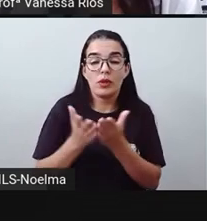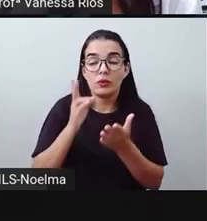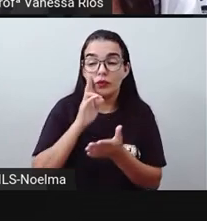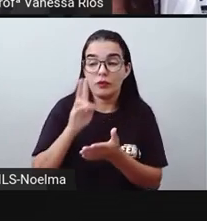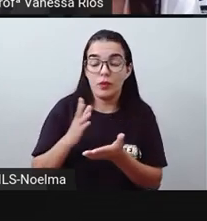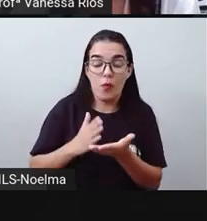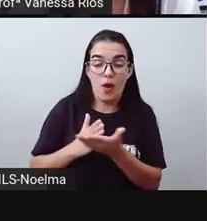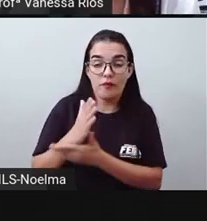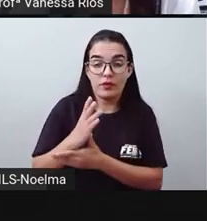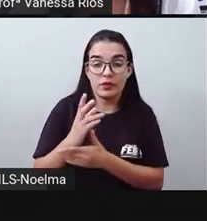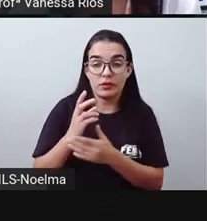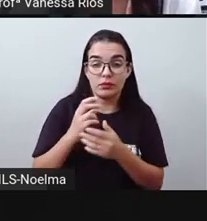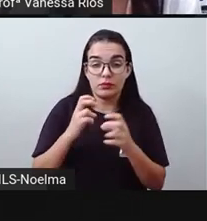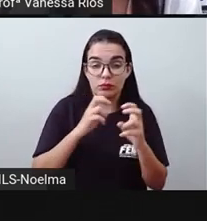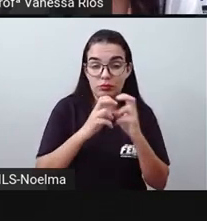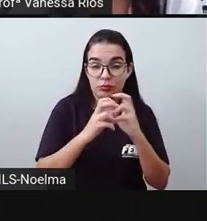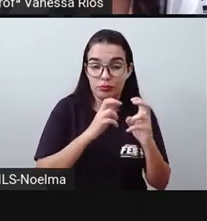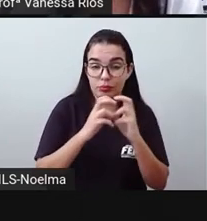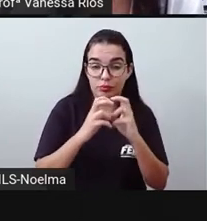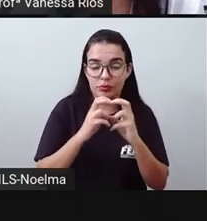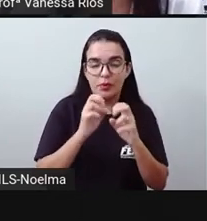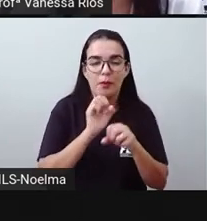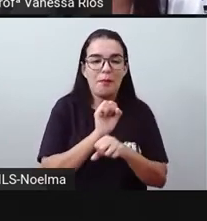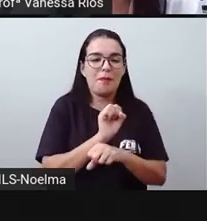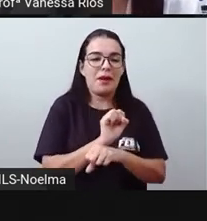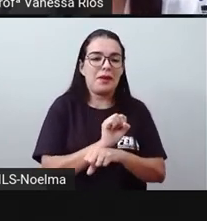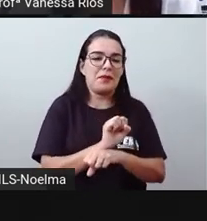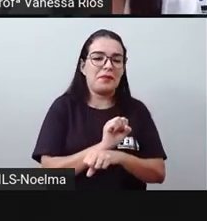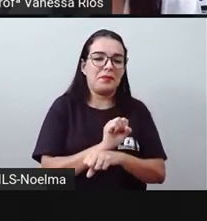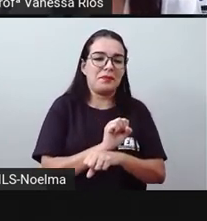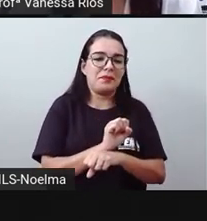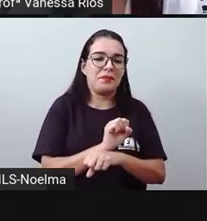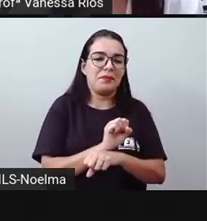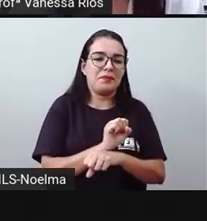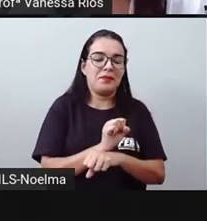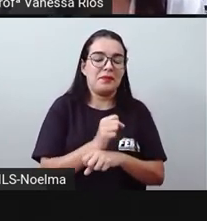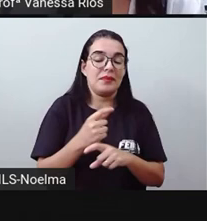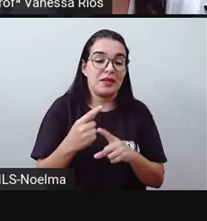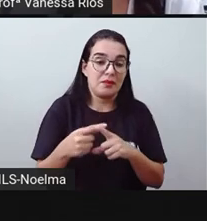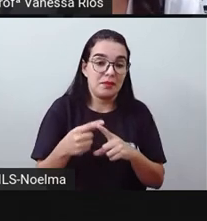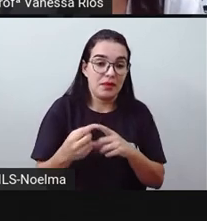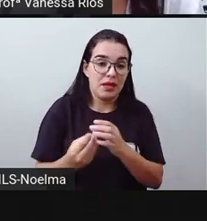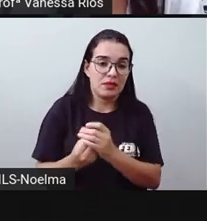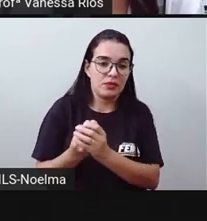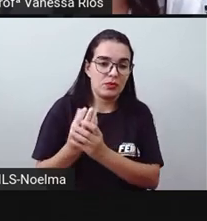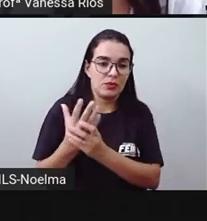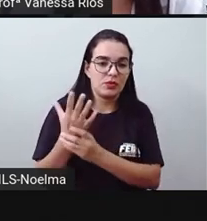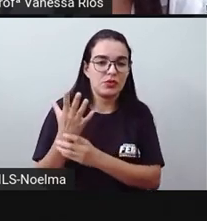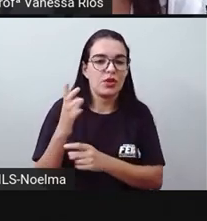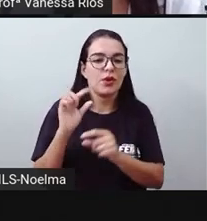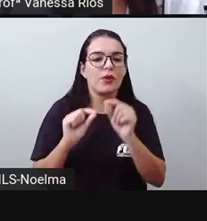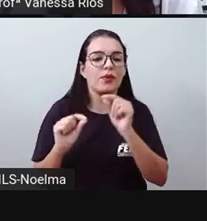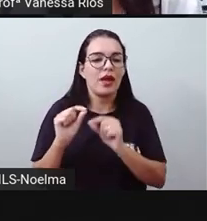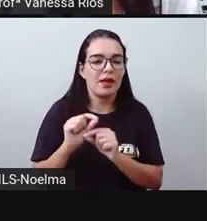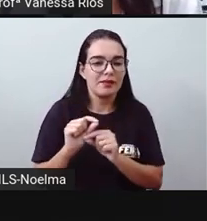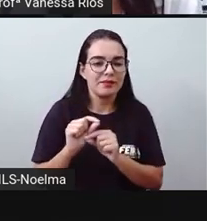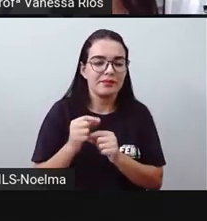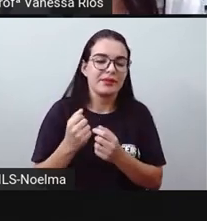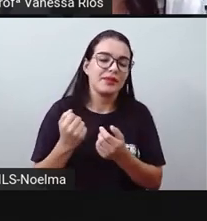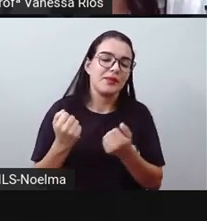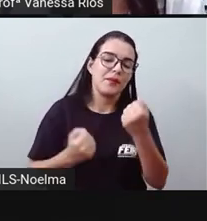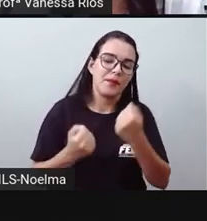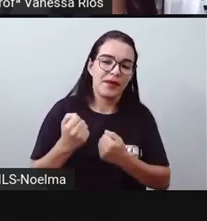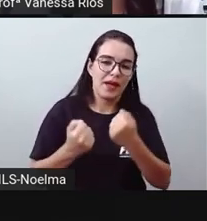férreas, ele para, ele fica estagnado. E aí não ocorre a continuidade